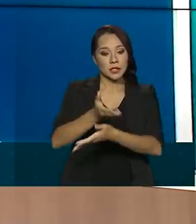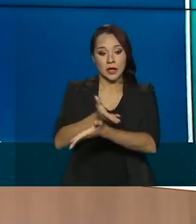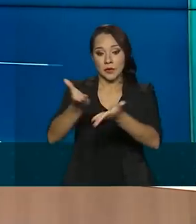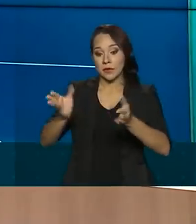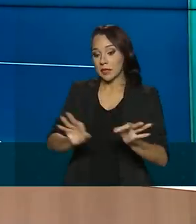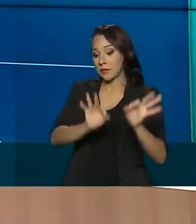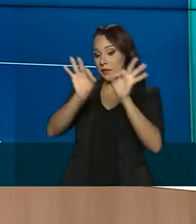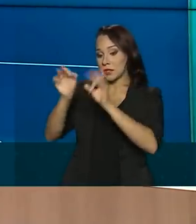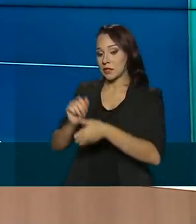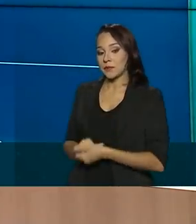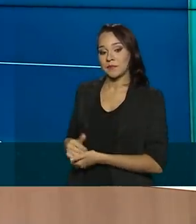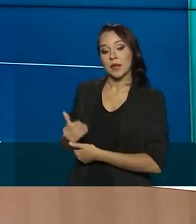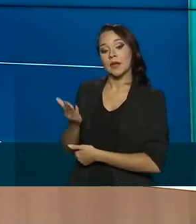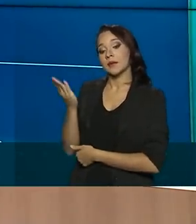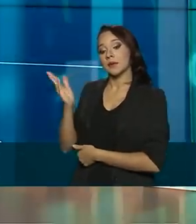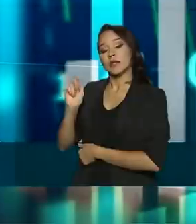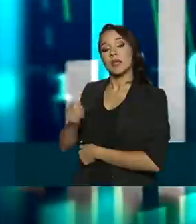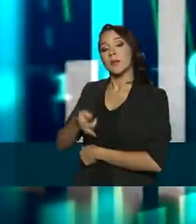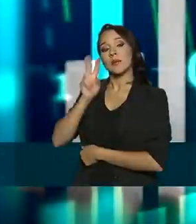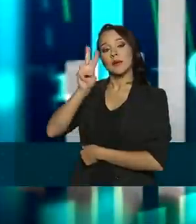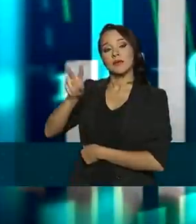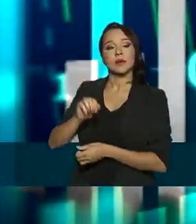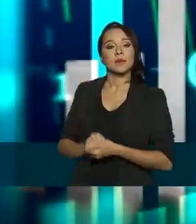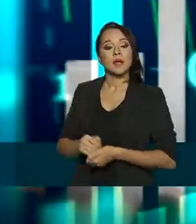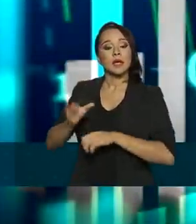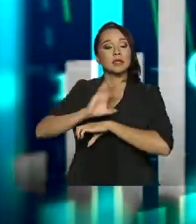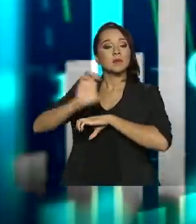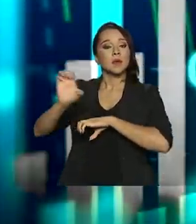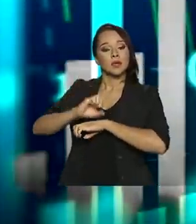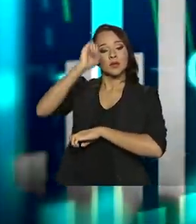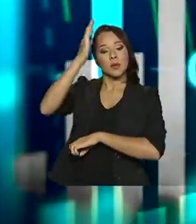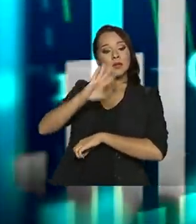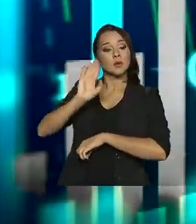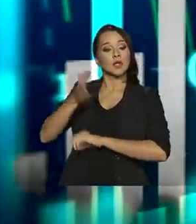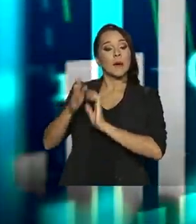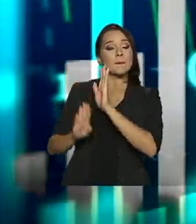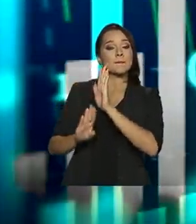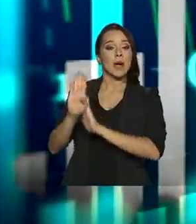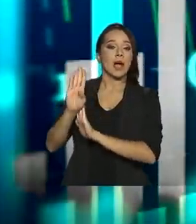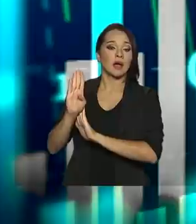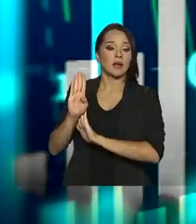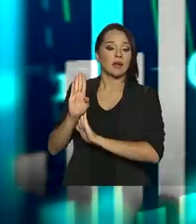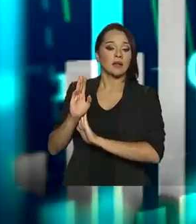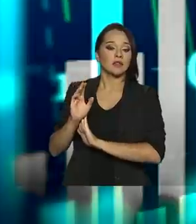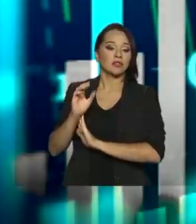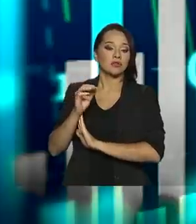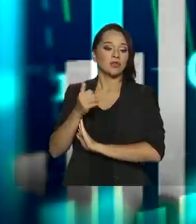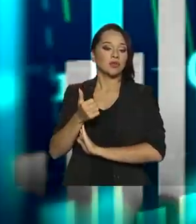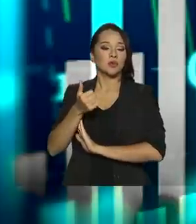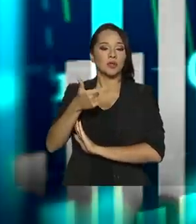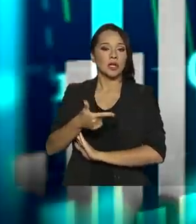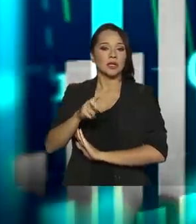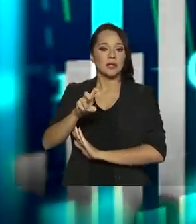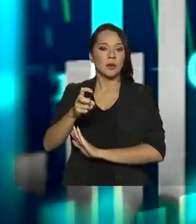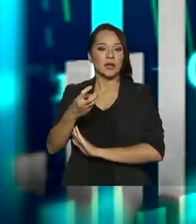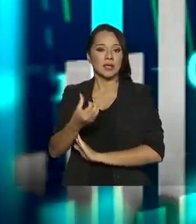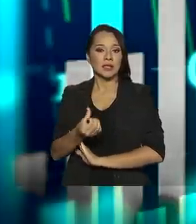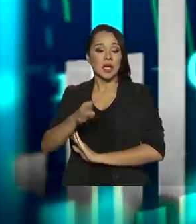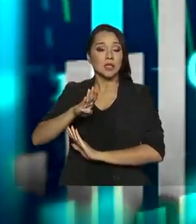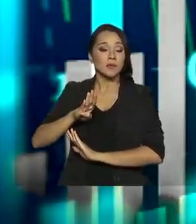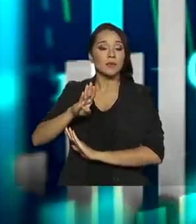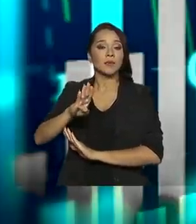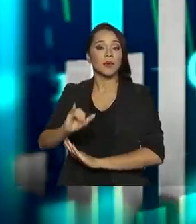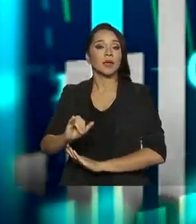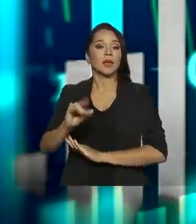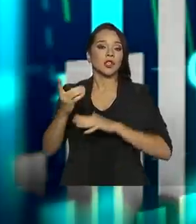telespectador. Nessa arte, nós já podemos ver que as exportações brasileiras já ultrapassaram a casa dos 256 bilhões de